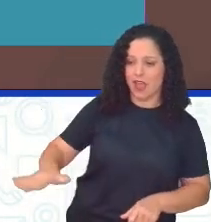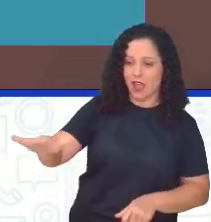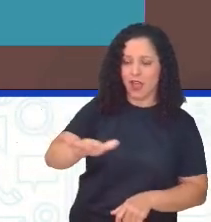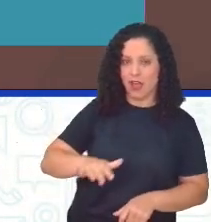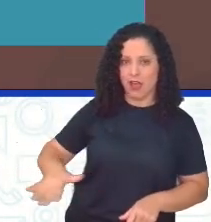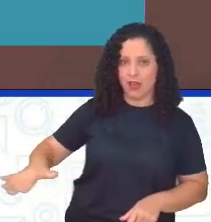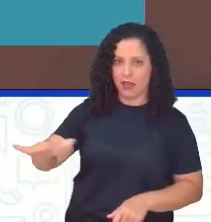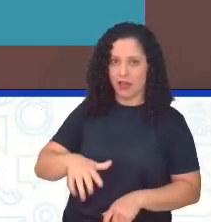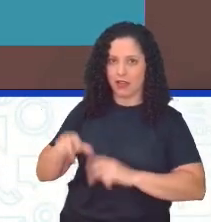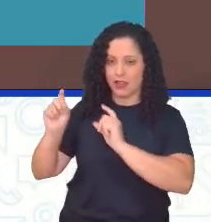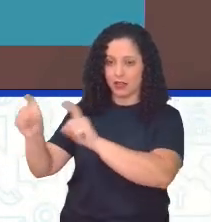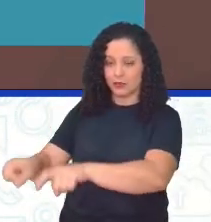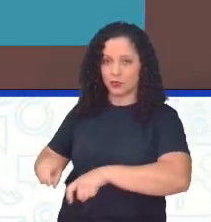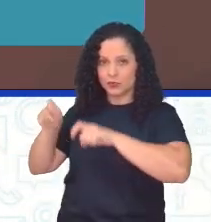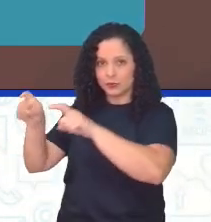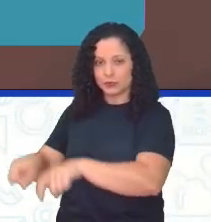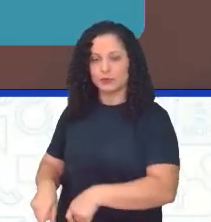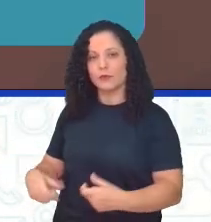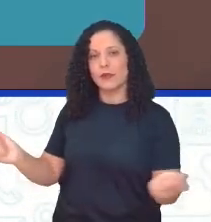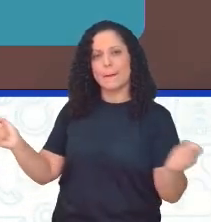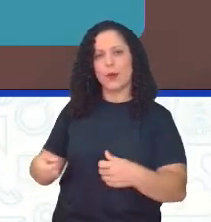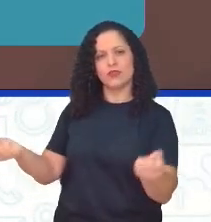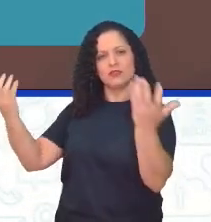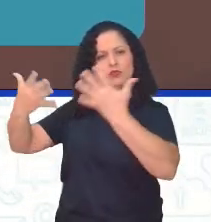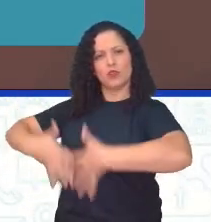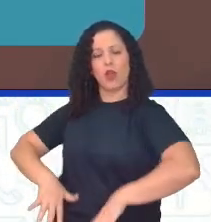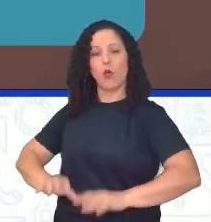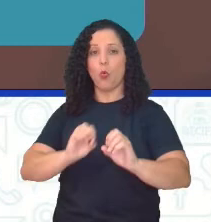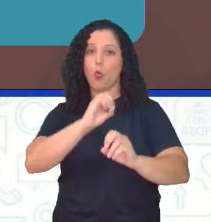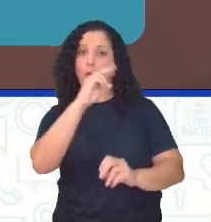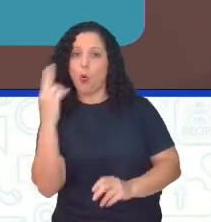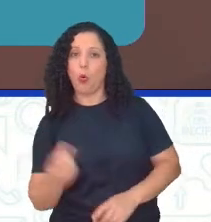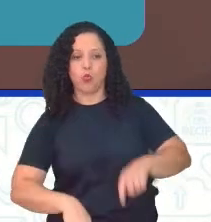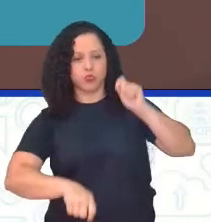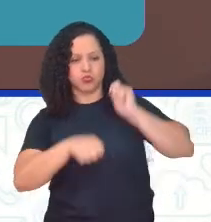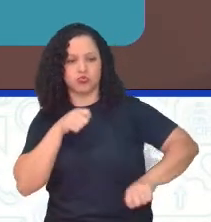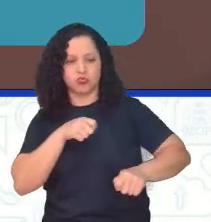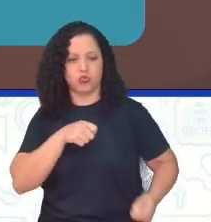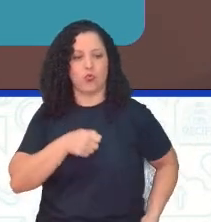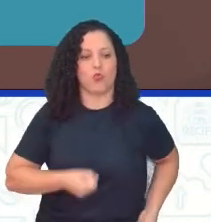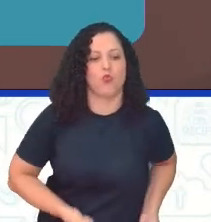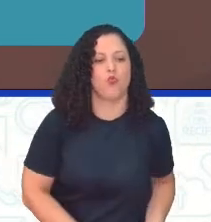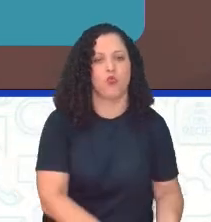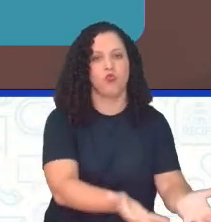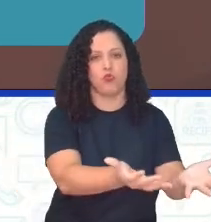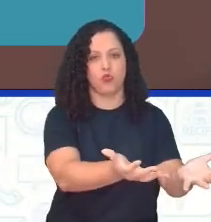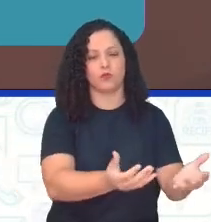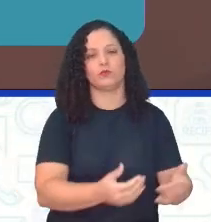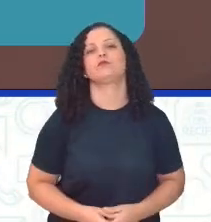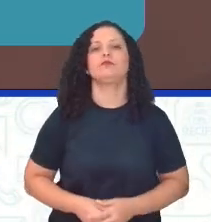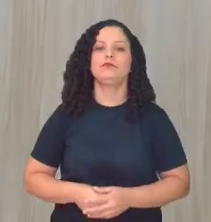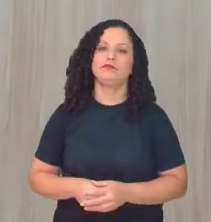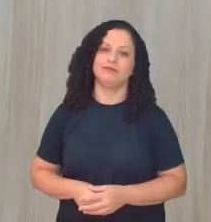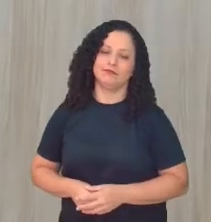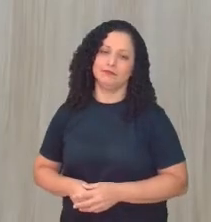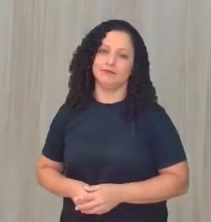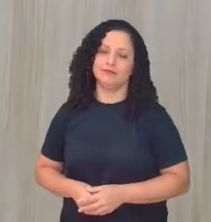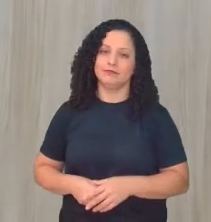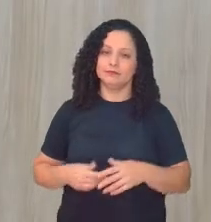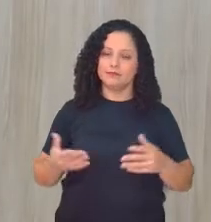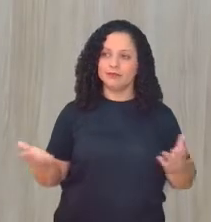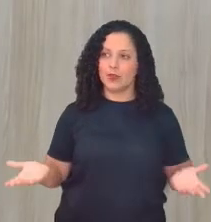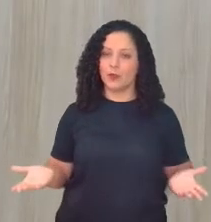Podem ser naturais ou causadas pelo ser humano. Então, volta pra mim aqui, por favor. Ó,